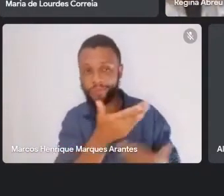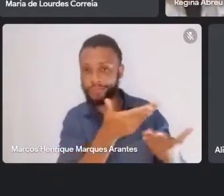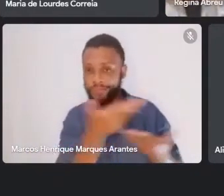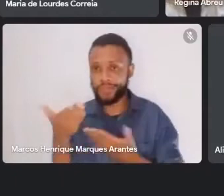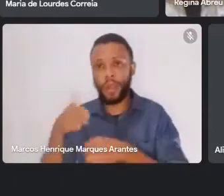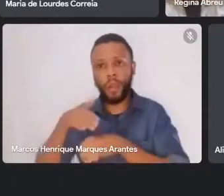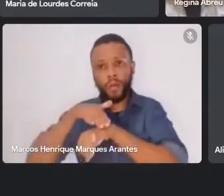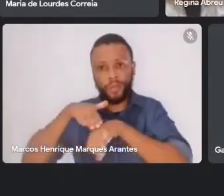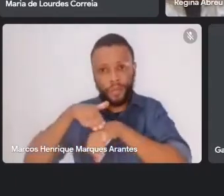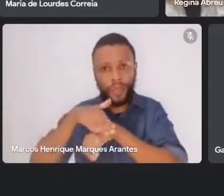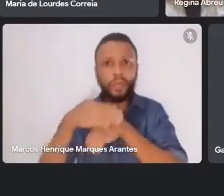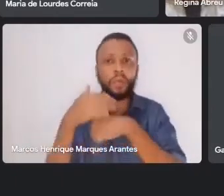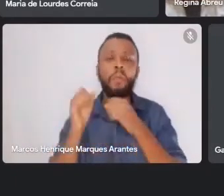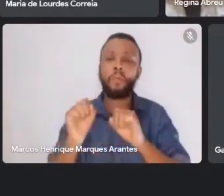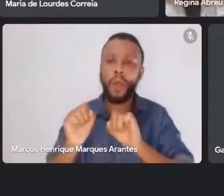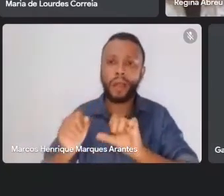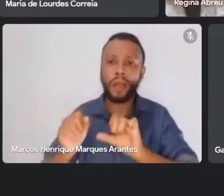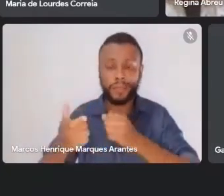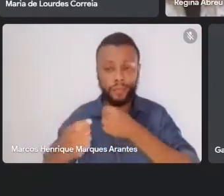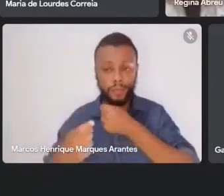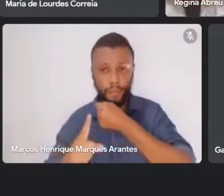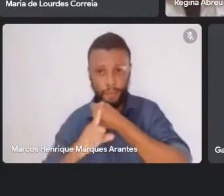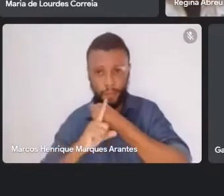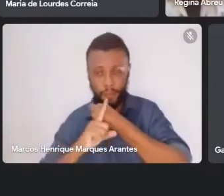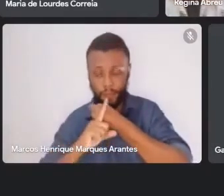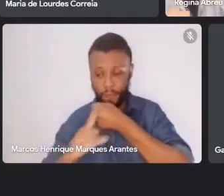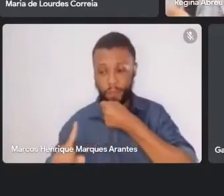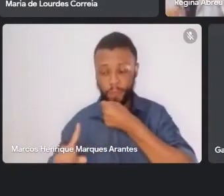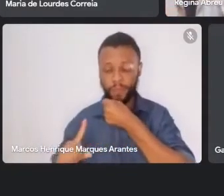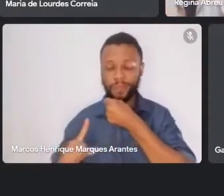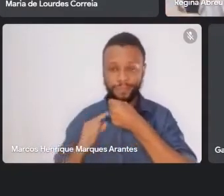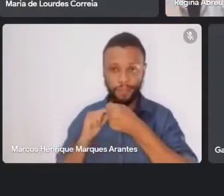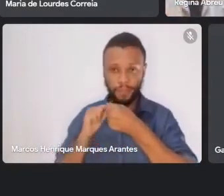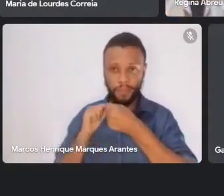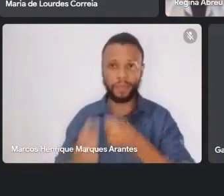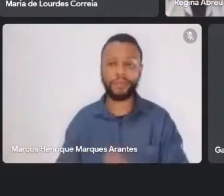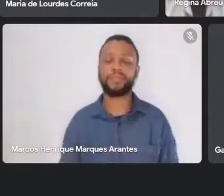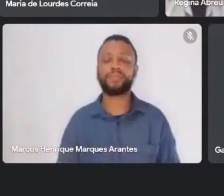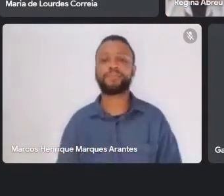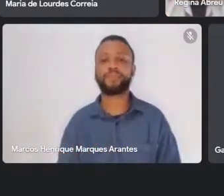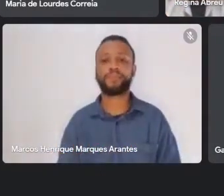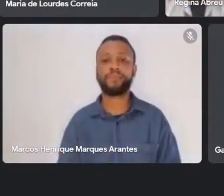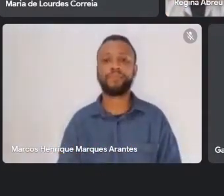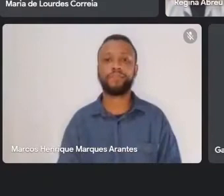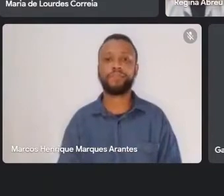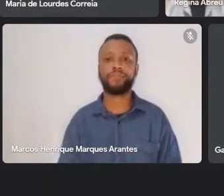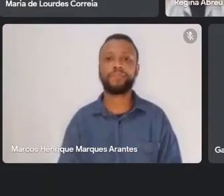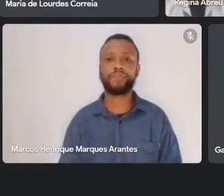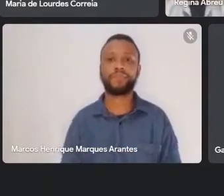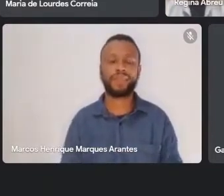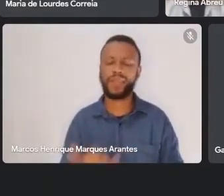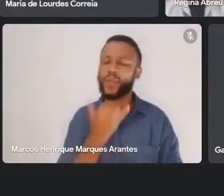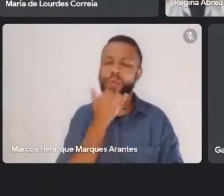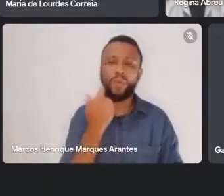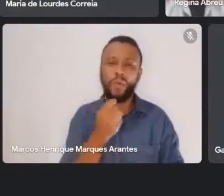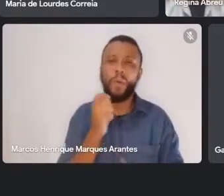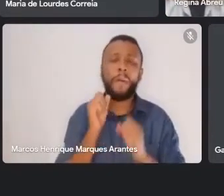Pode abrir o seu microfone, Davi. A gente não está te escutando. A sempre esquece. Pode ficar tranquilo.